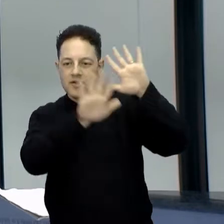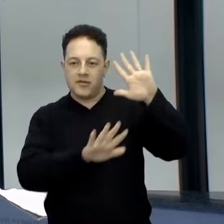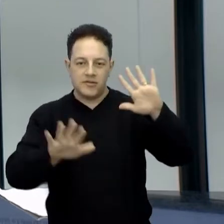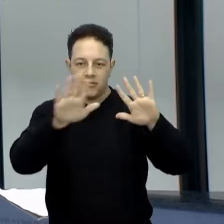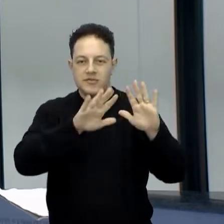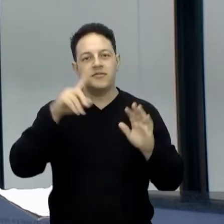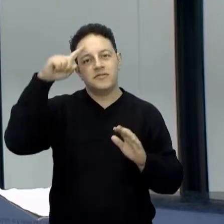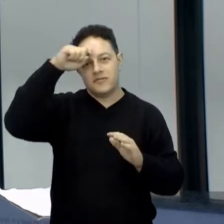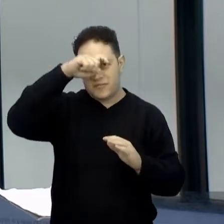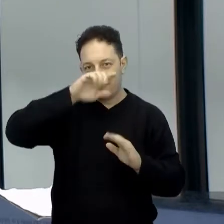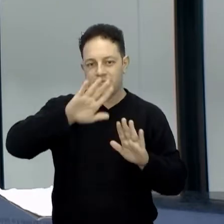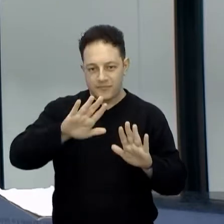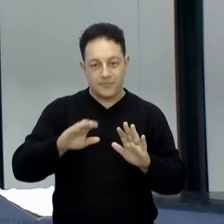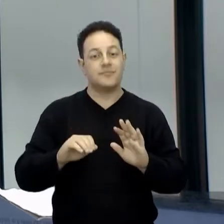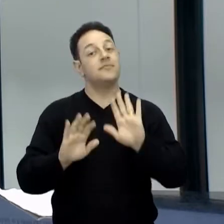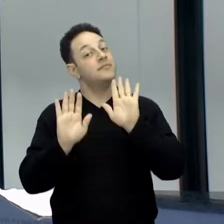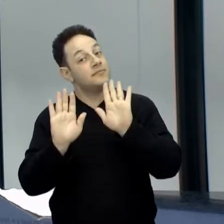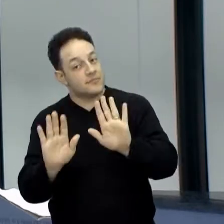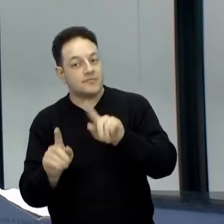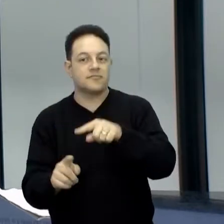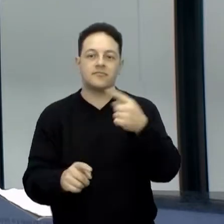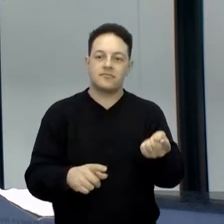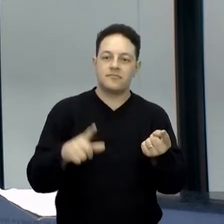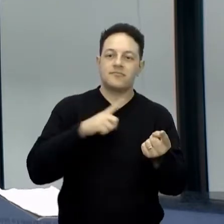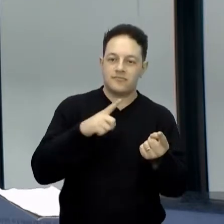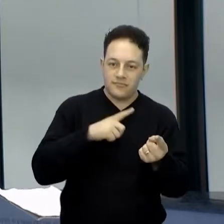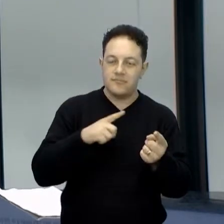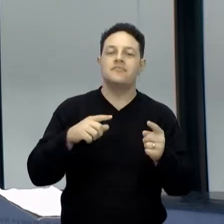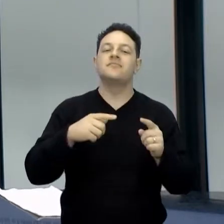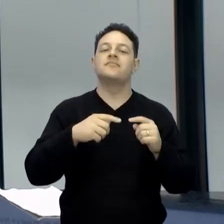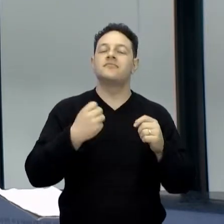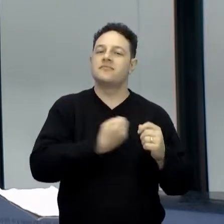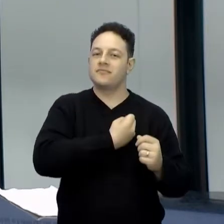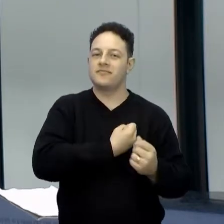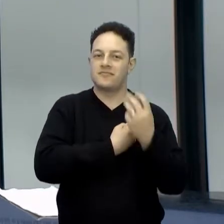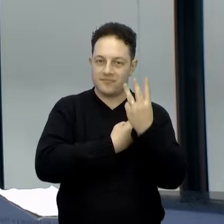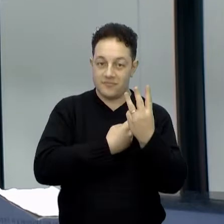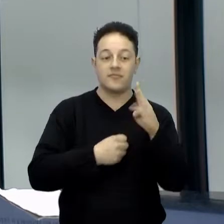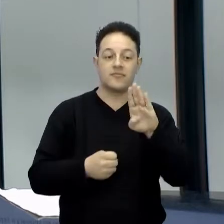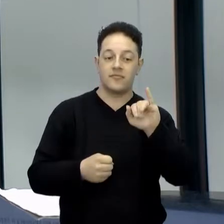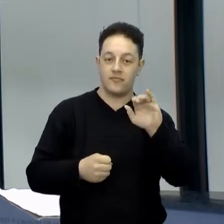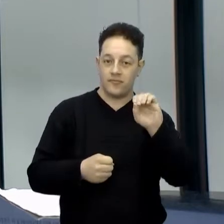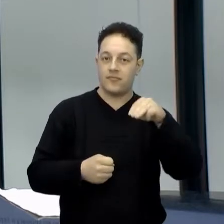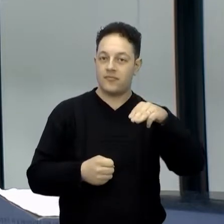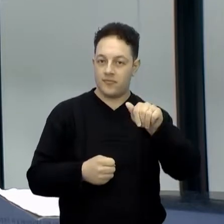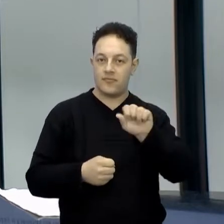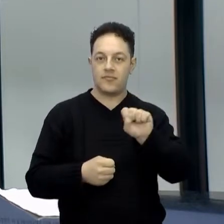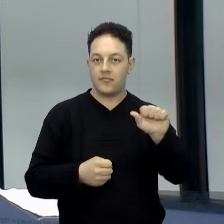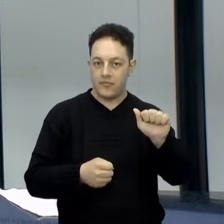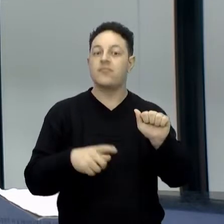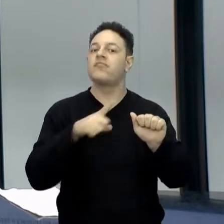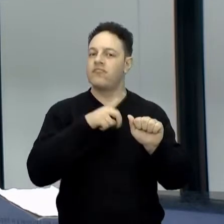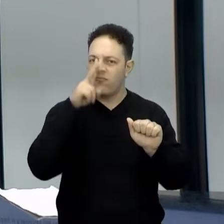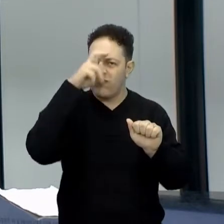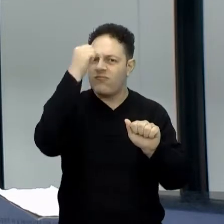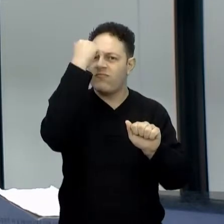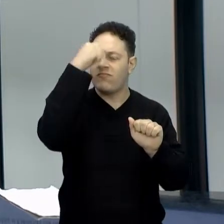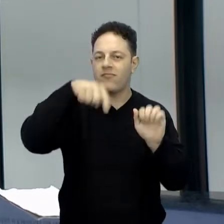placas tectônicas, mas a gente viu ao longo da atividade 3 que a biomassa tem uma forte